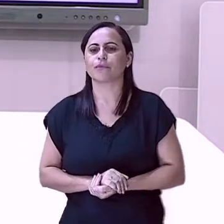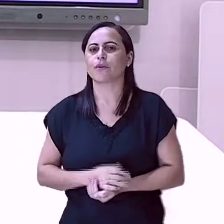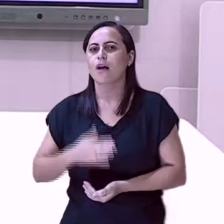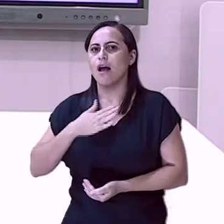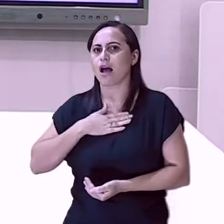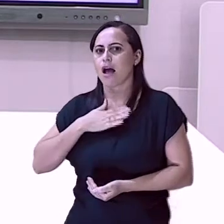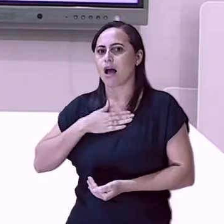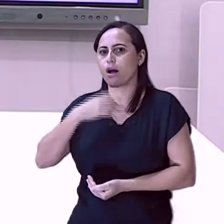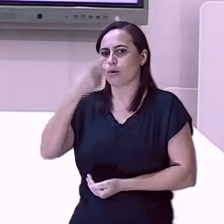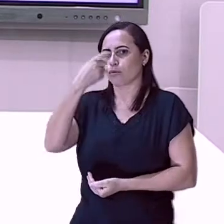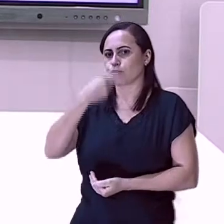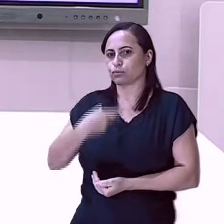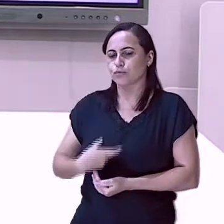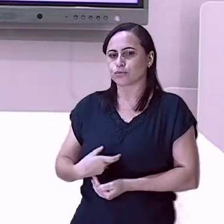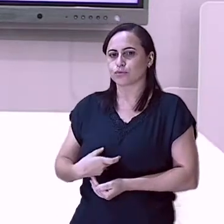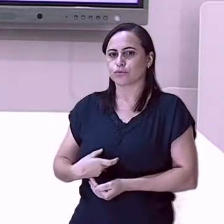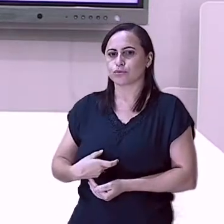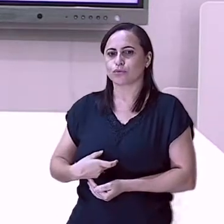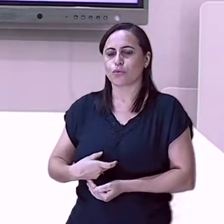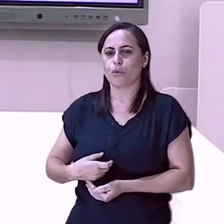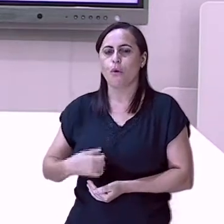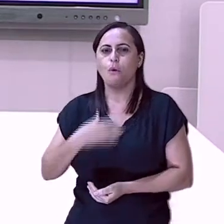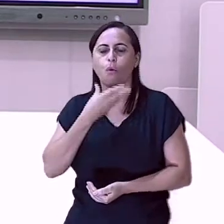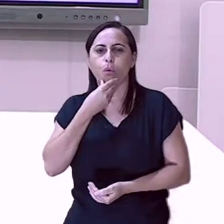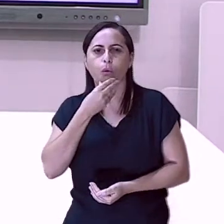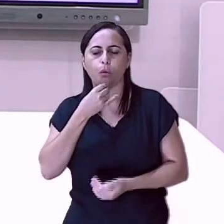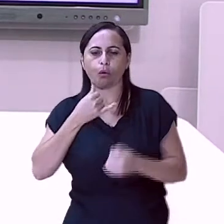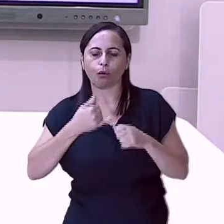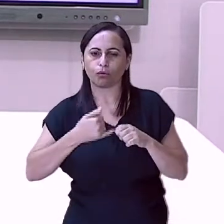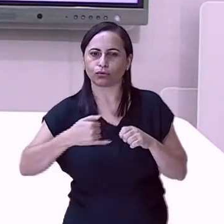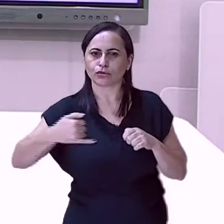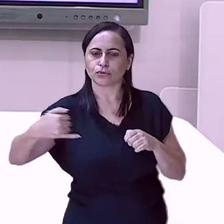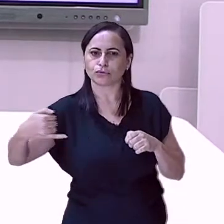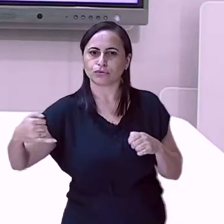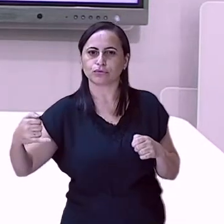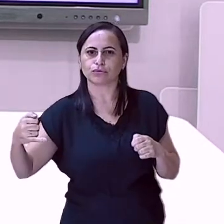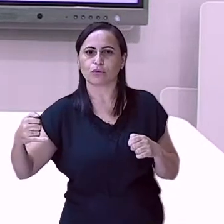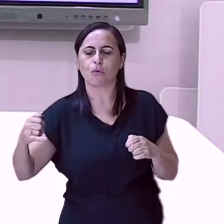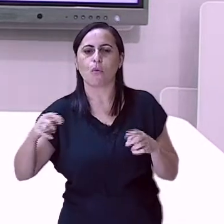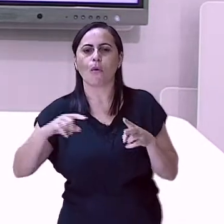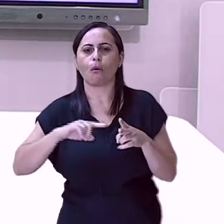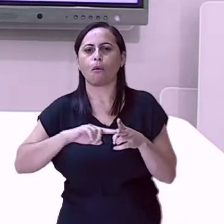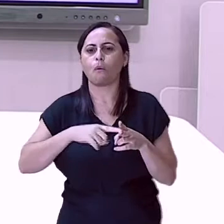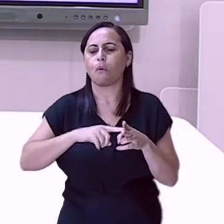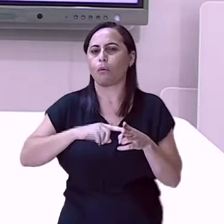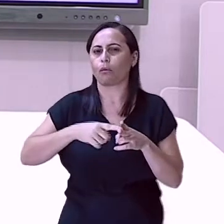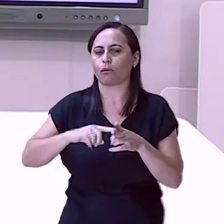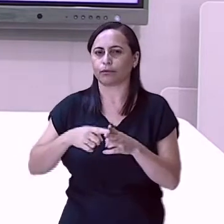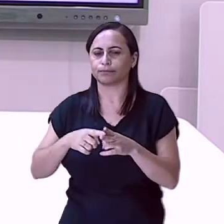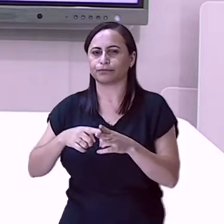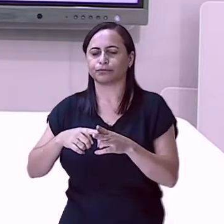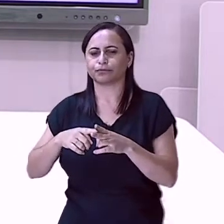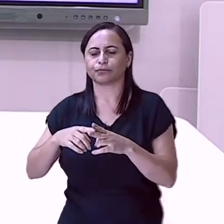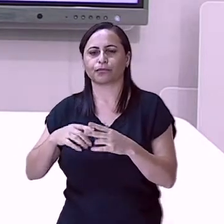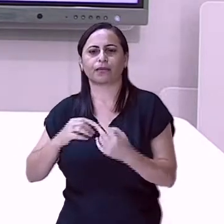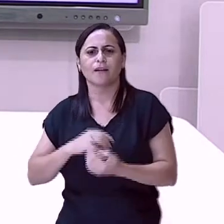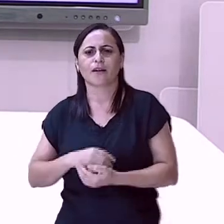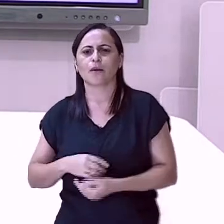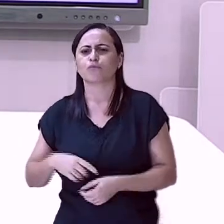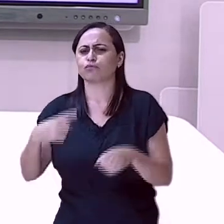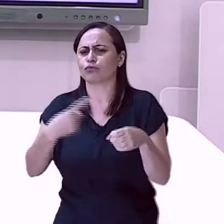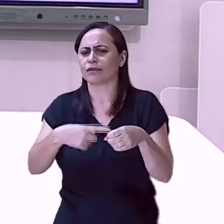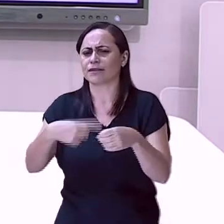Eu sou eletricista. Levo eletricidade para qualquer canto desta